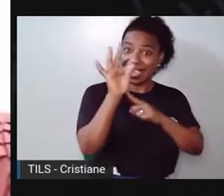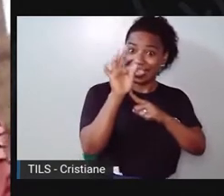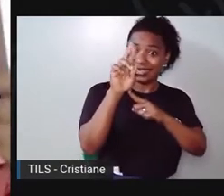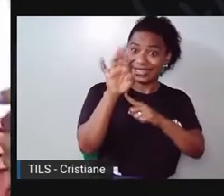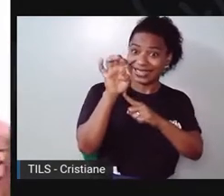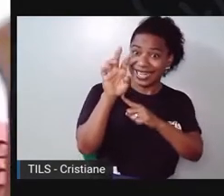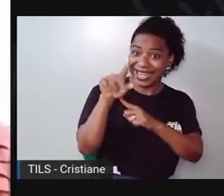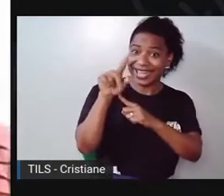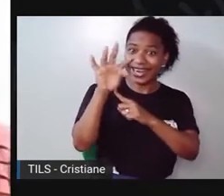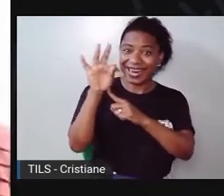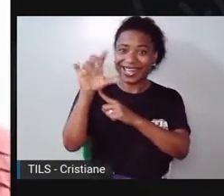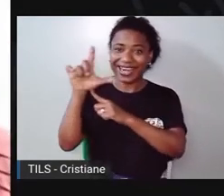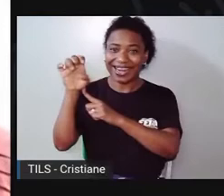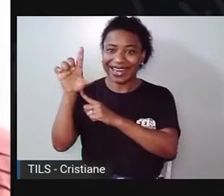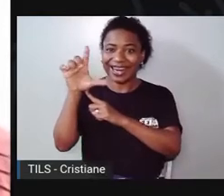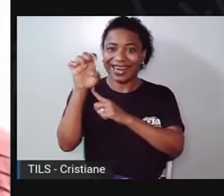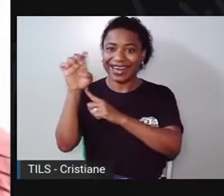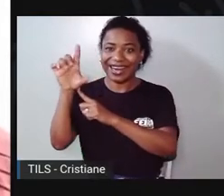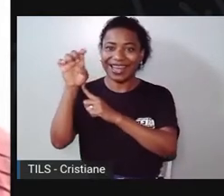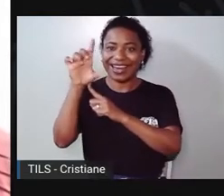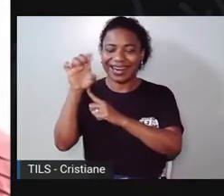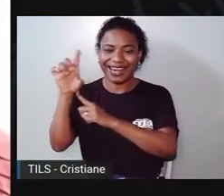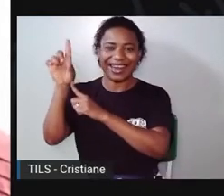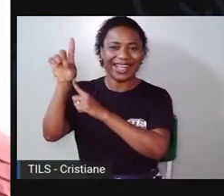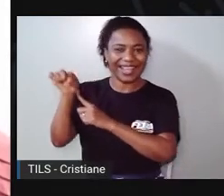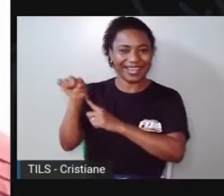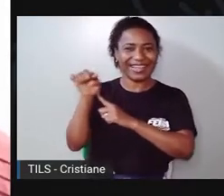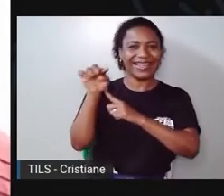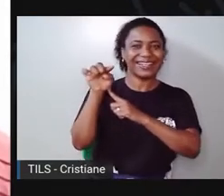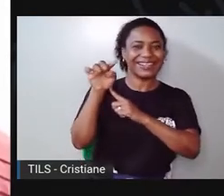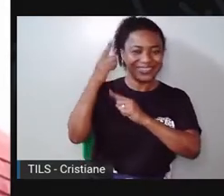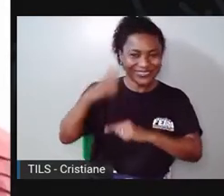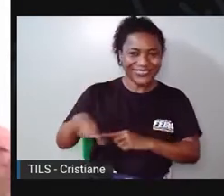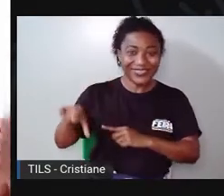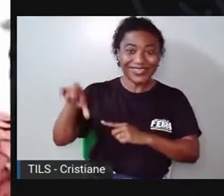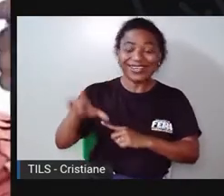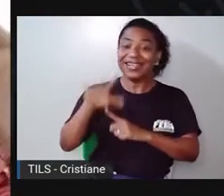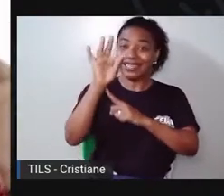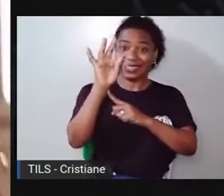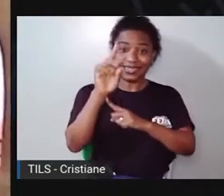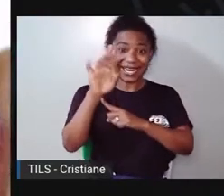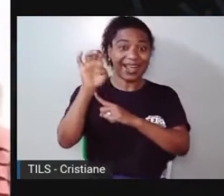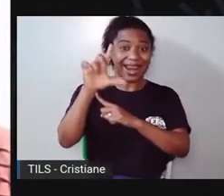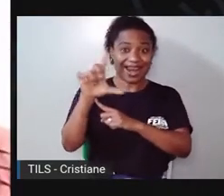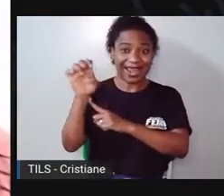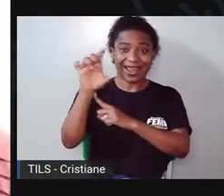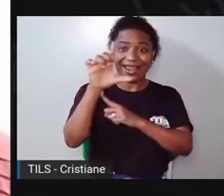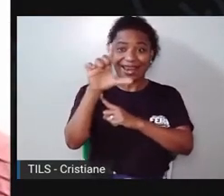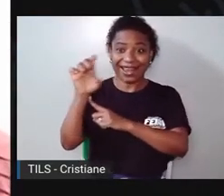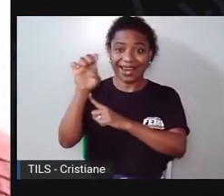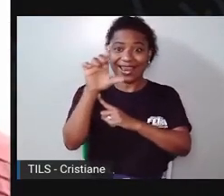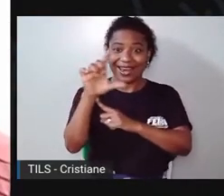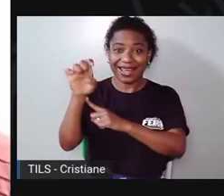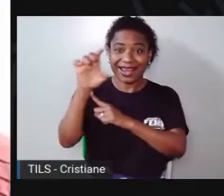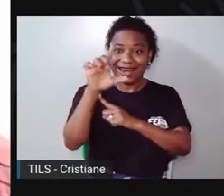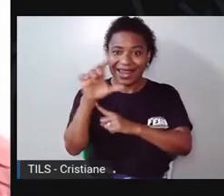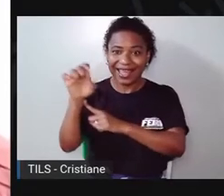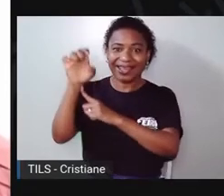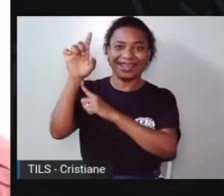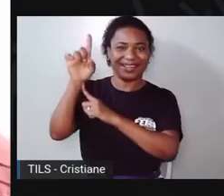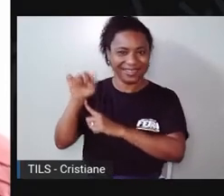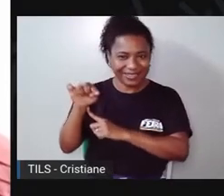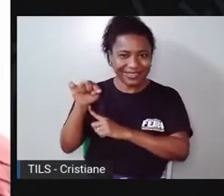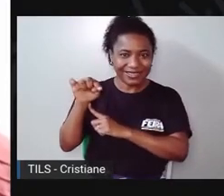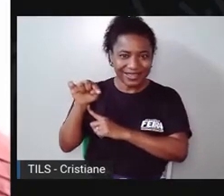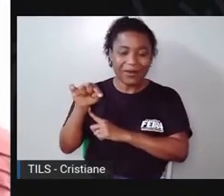Trê-lê, lê-lê-lê-lê De novo Trê-lê, lê-lê-lê